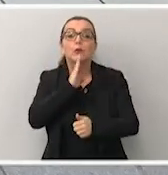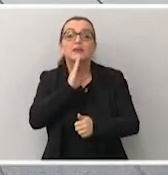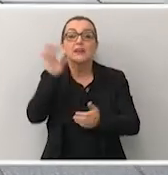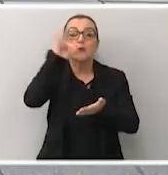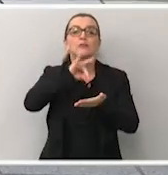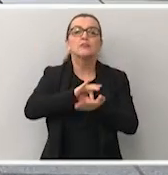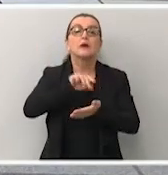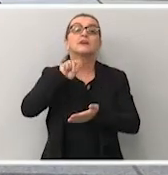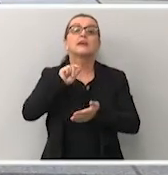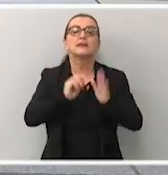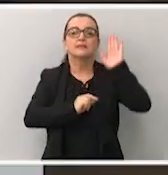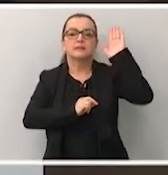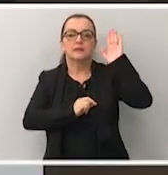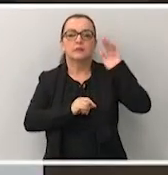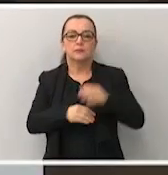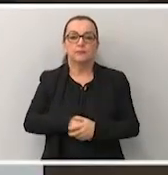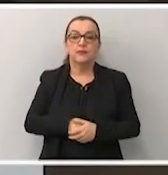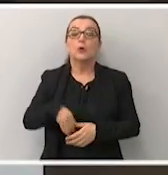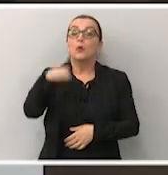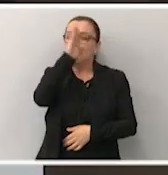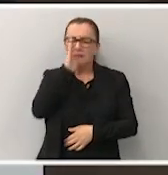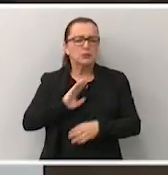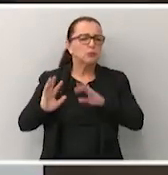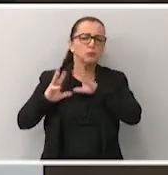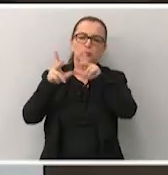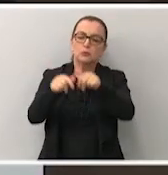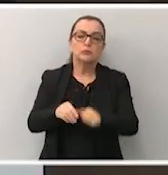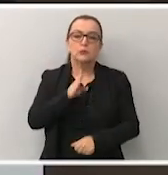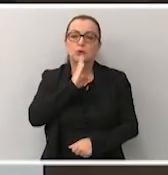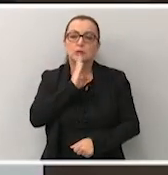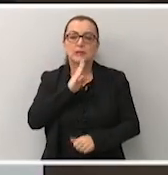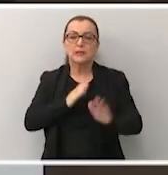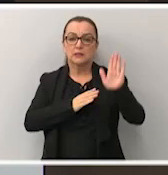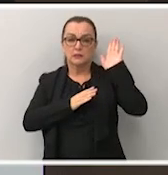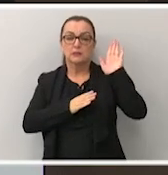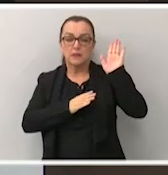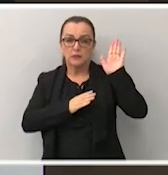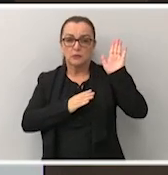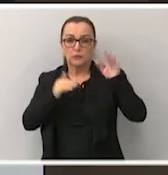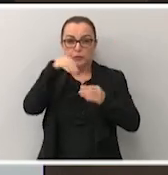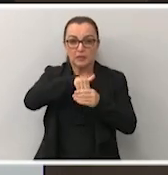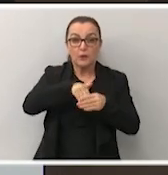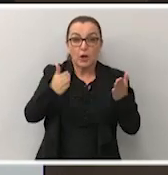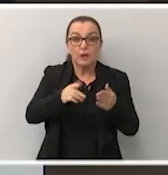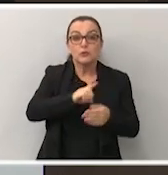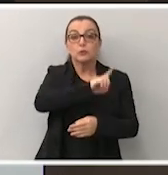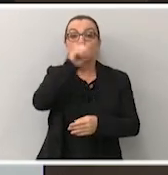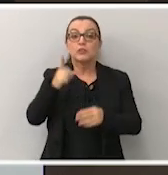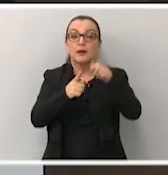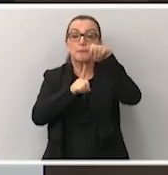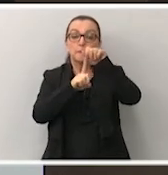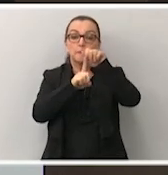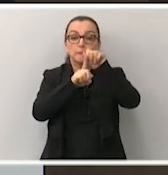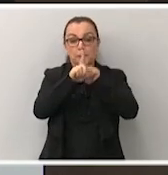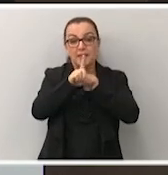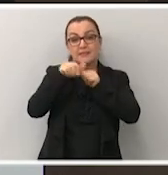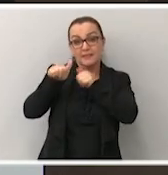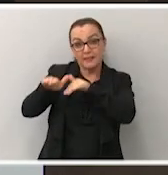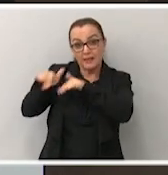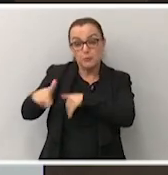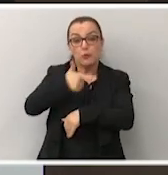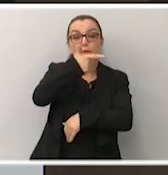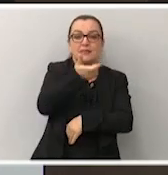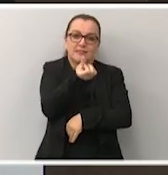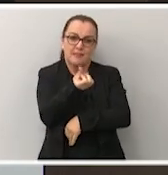oficialmente esses candidatos? O Brasil todo conhecerá os candidatos dessa eleição a partir de 26 de setembro. E aí